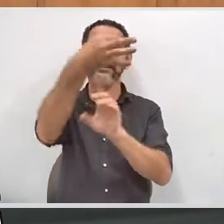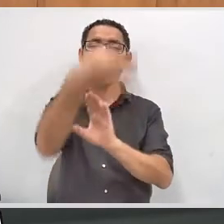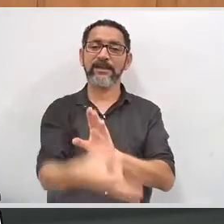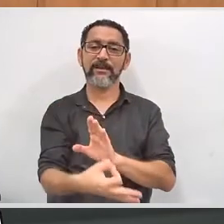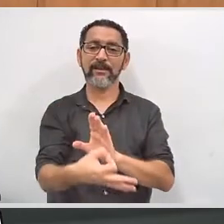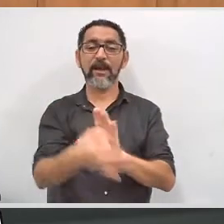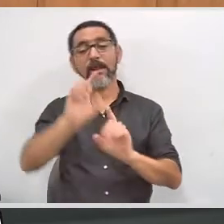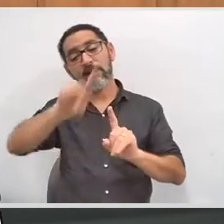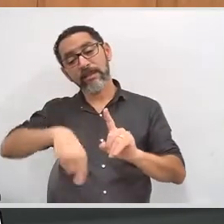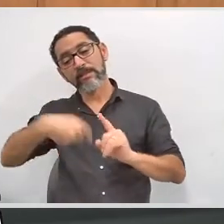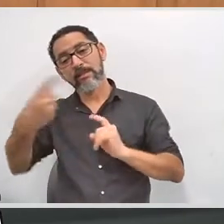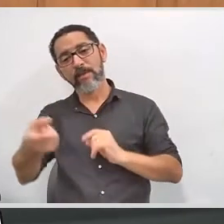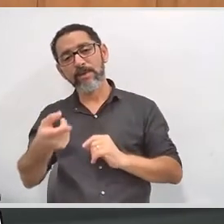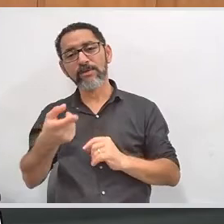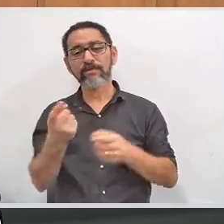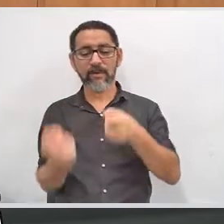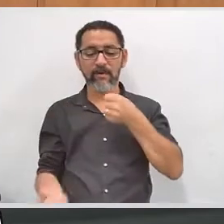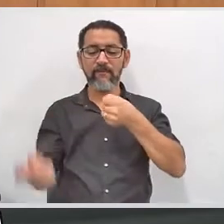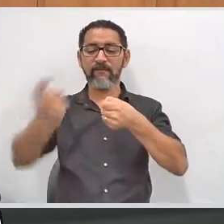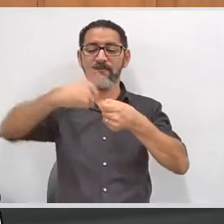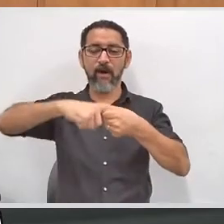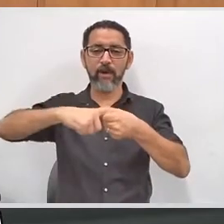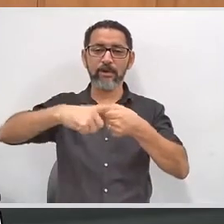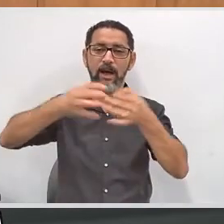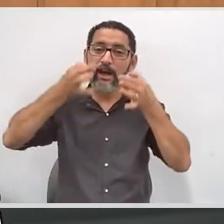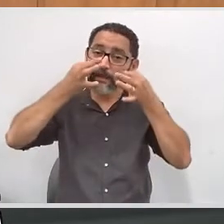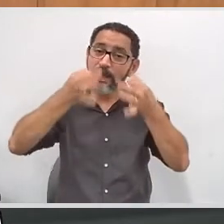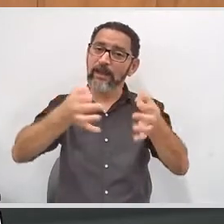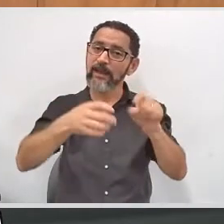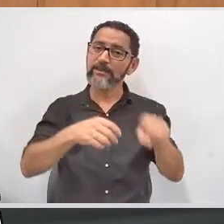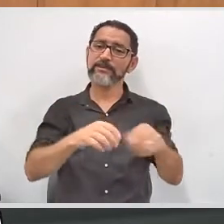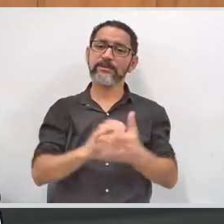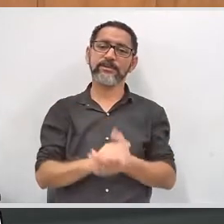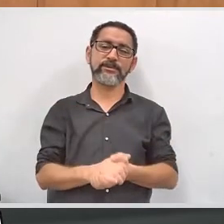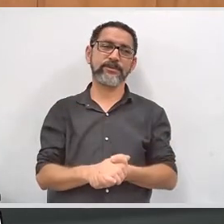mais firme e voltada para atender aos interesses dos portadores.